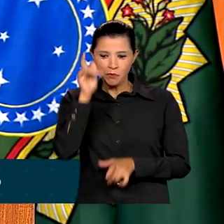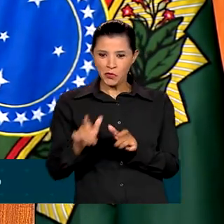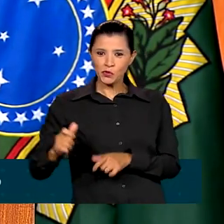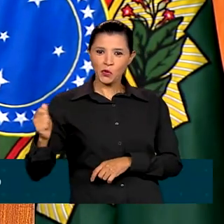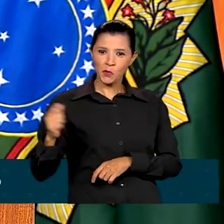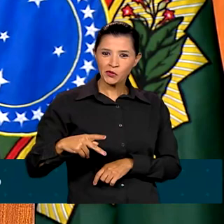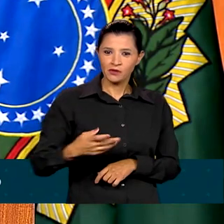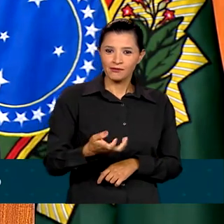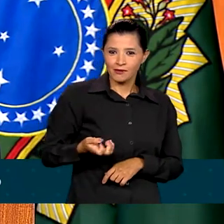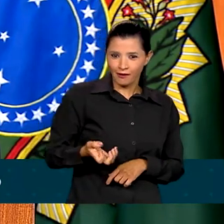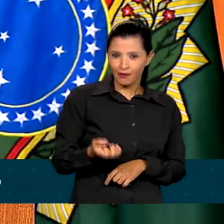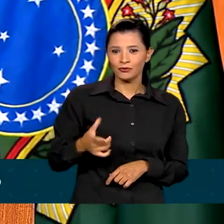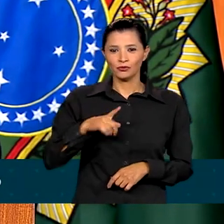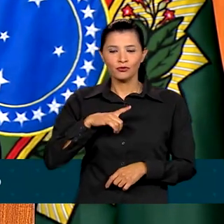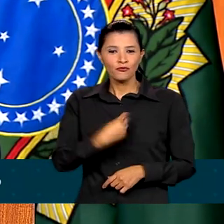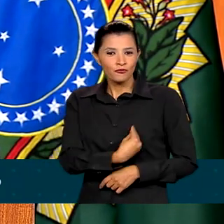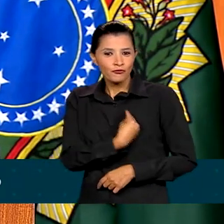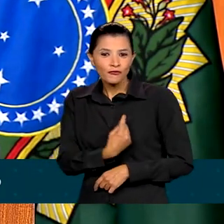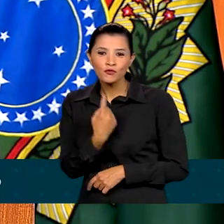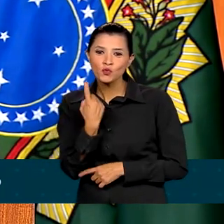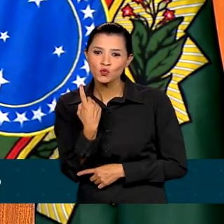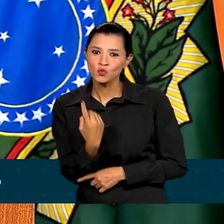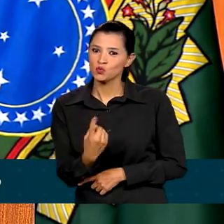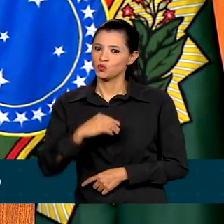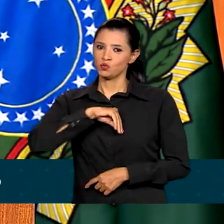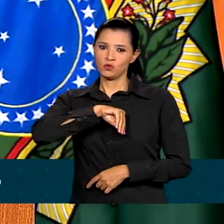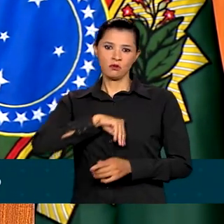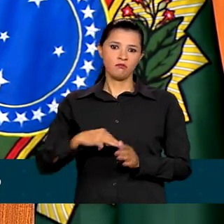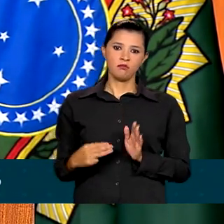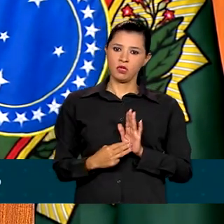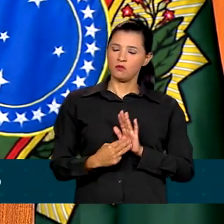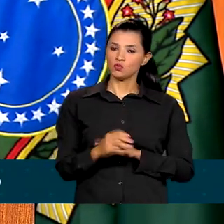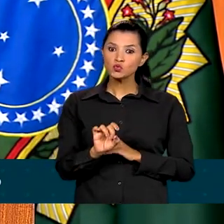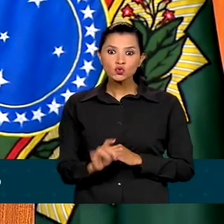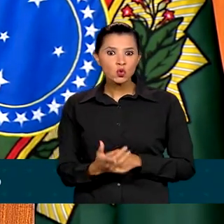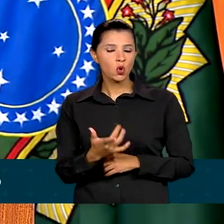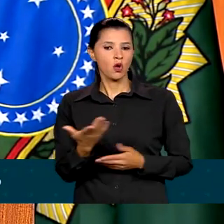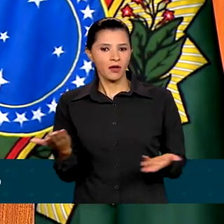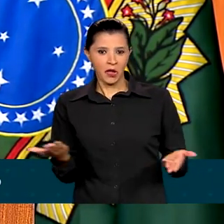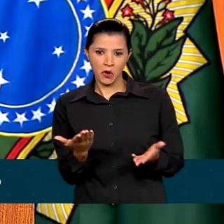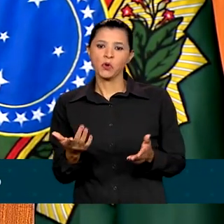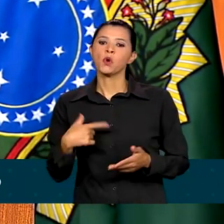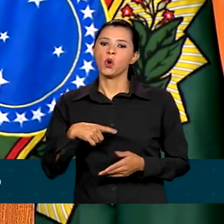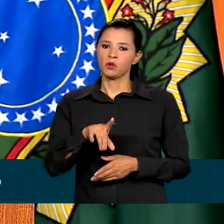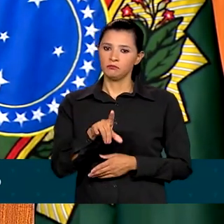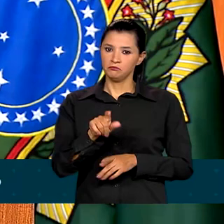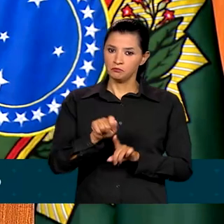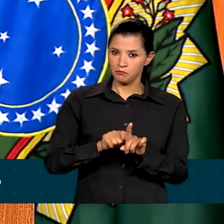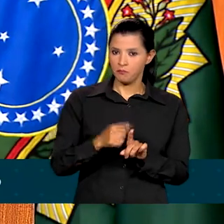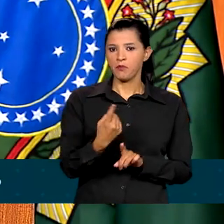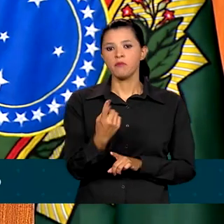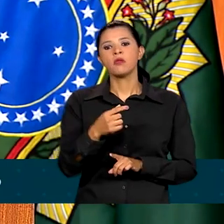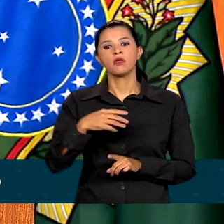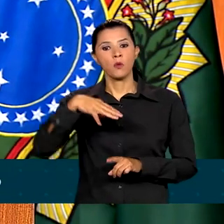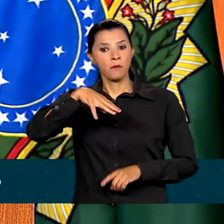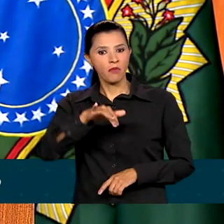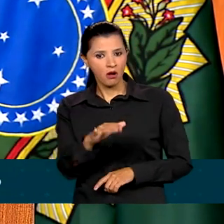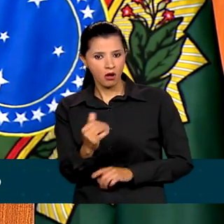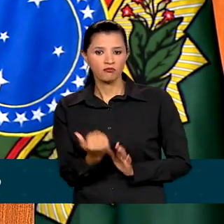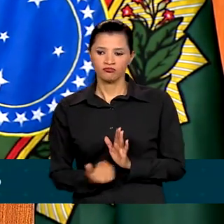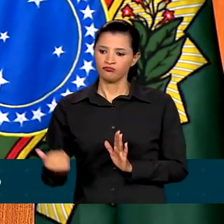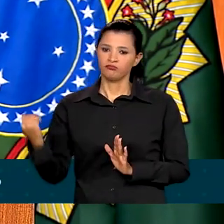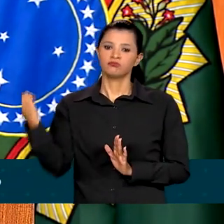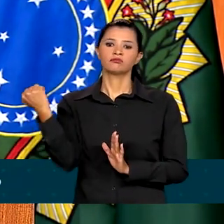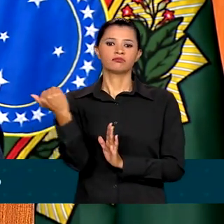e pensionistas vivem com um salário mínimo. passará agora, em 1º de maio, a ter ganho real,